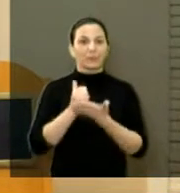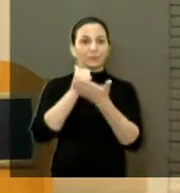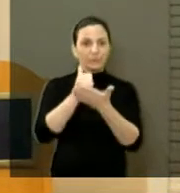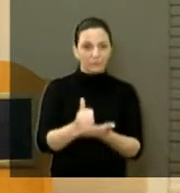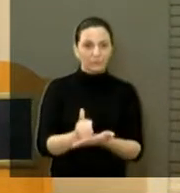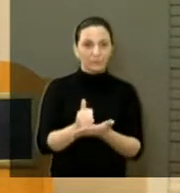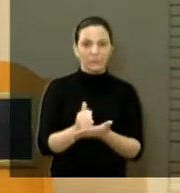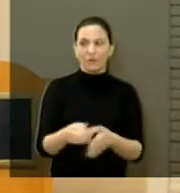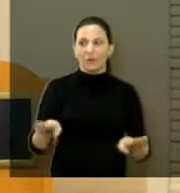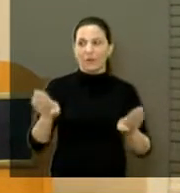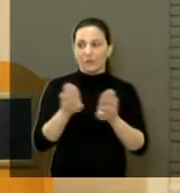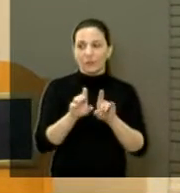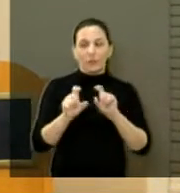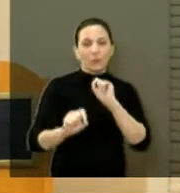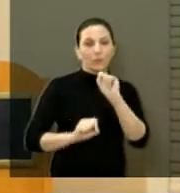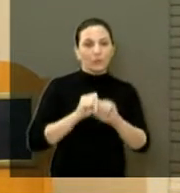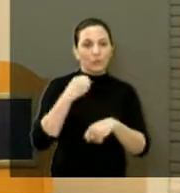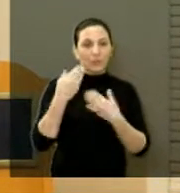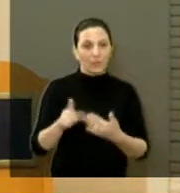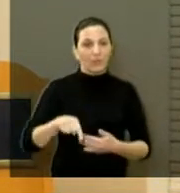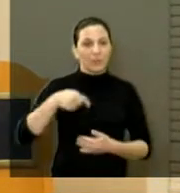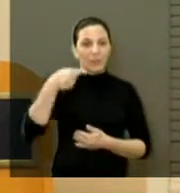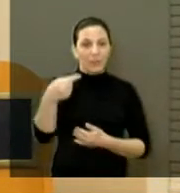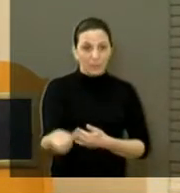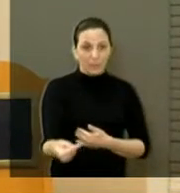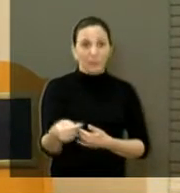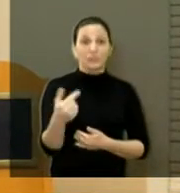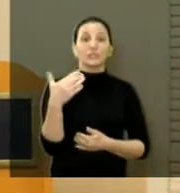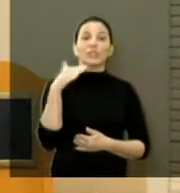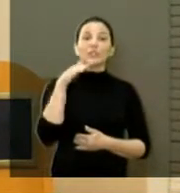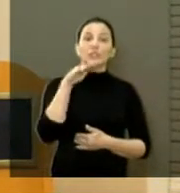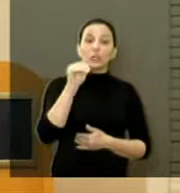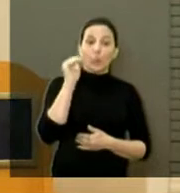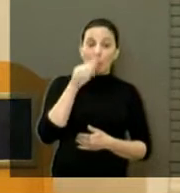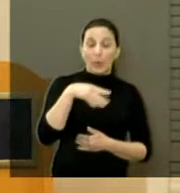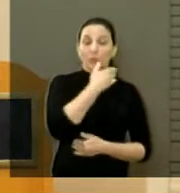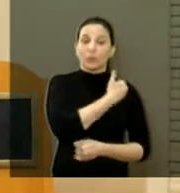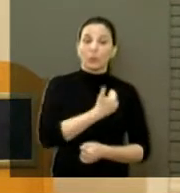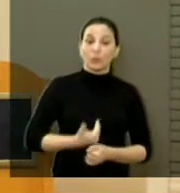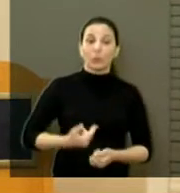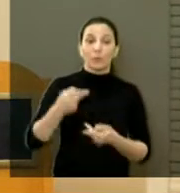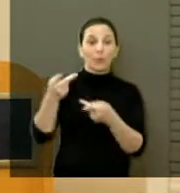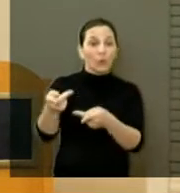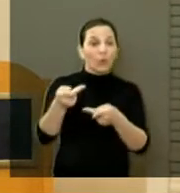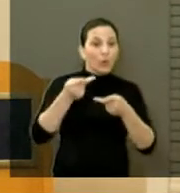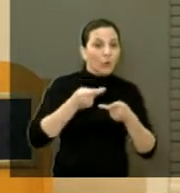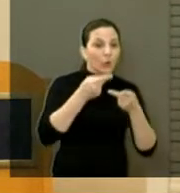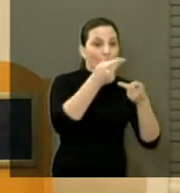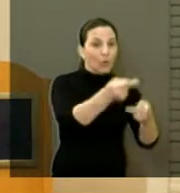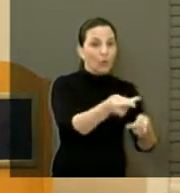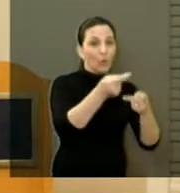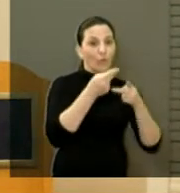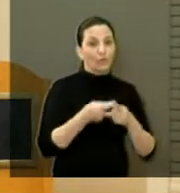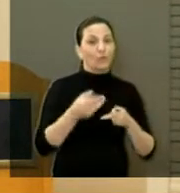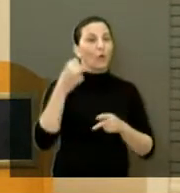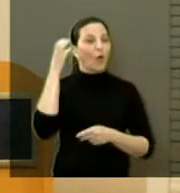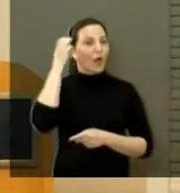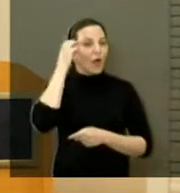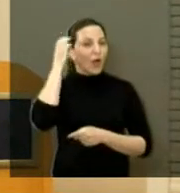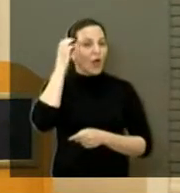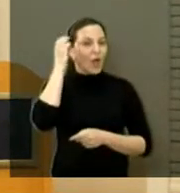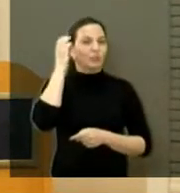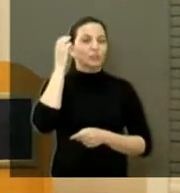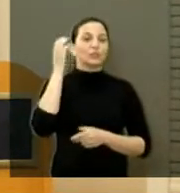isso deixar bem claro, após vencer o chameamento público que convidou todas as emissoras de rádio de